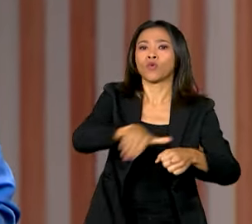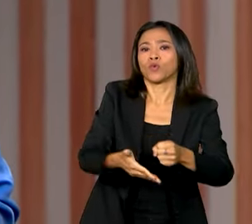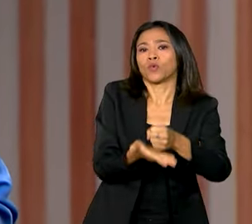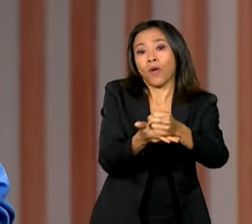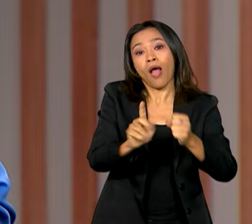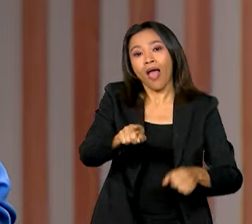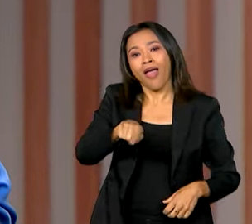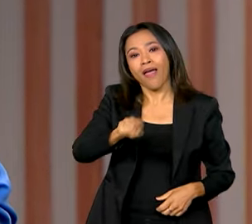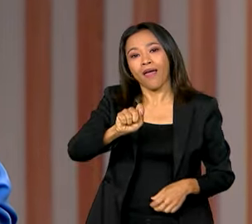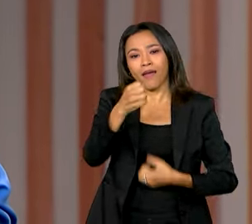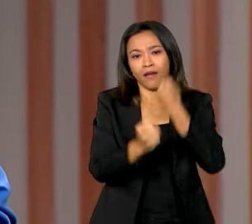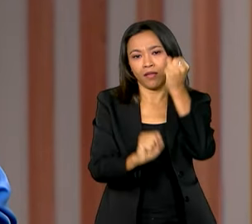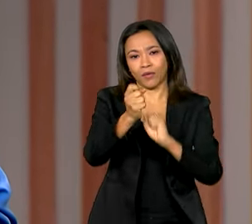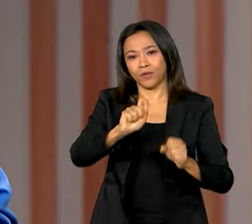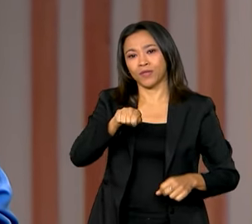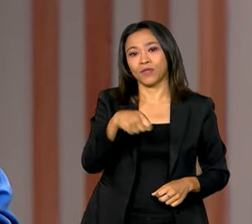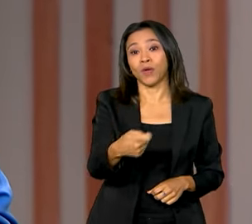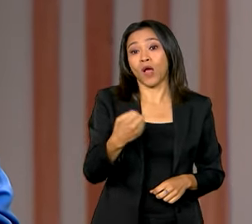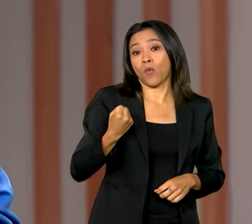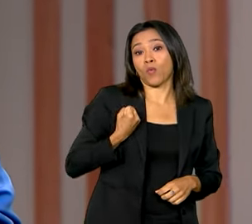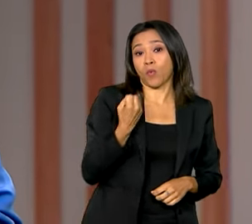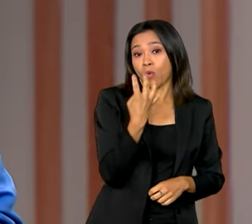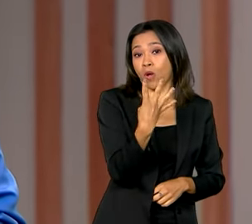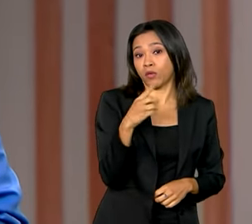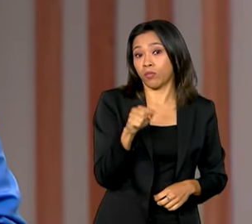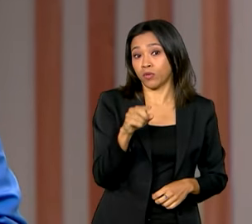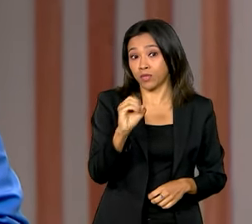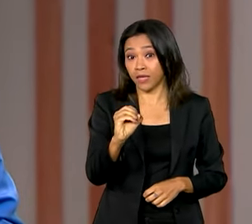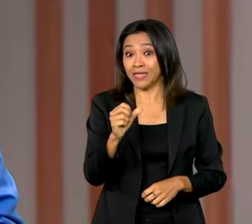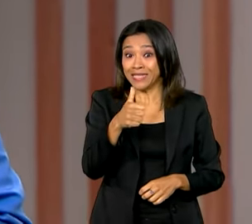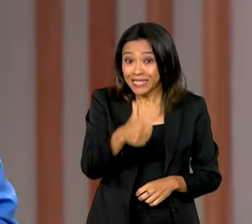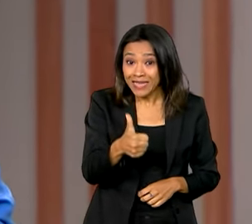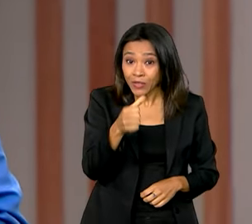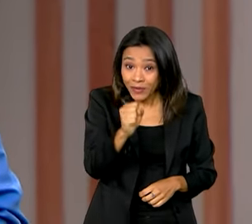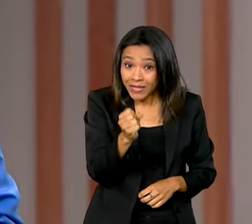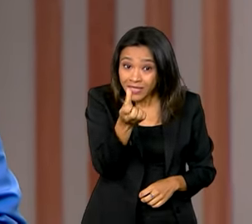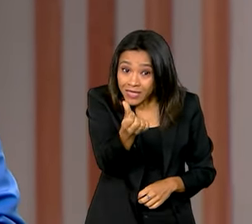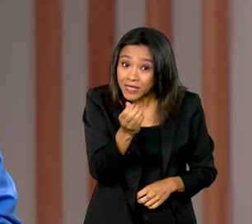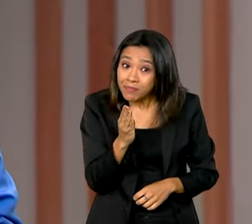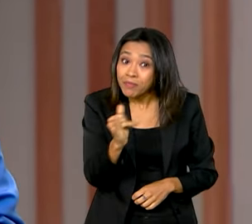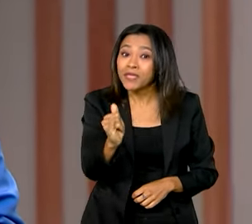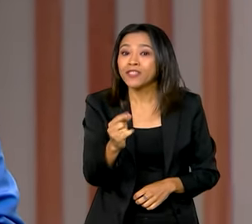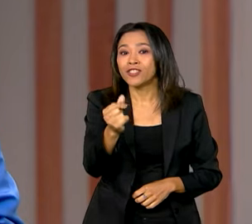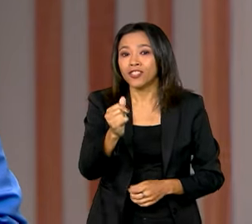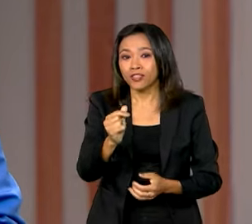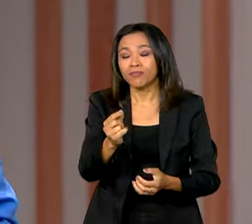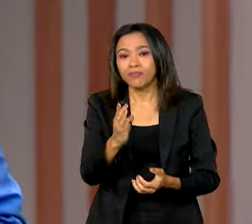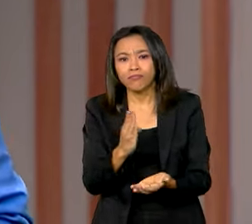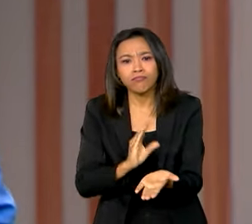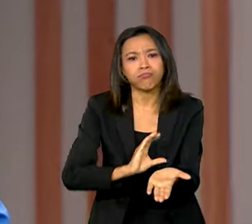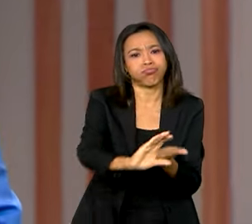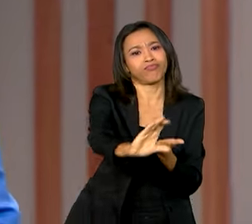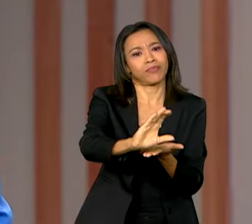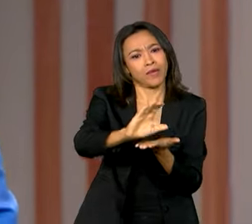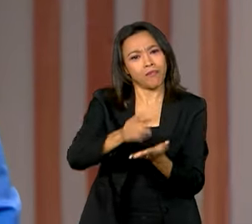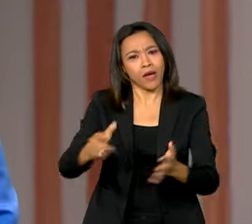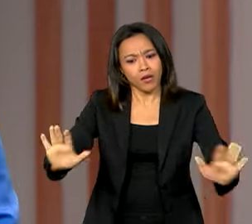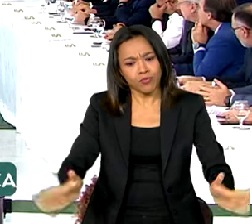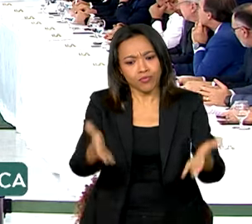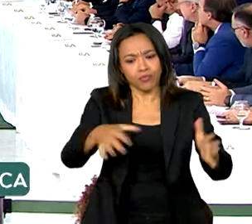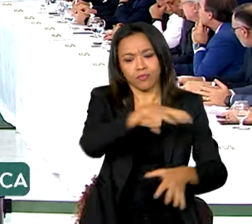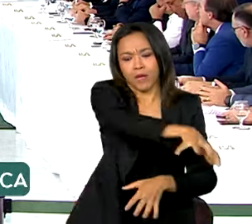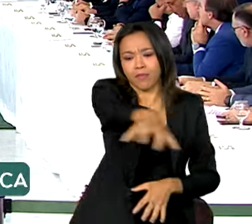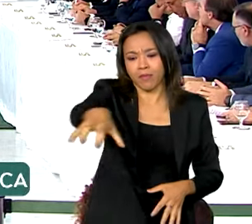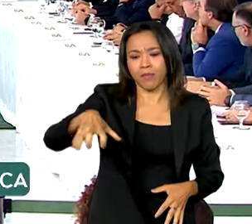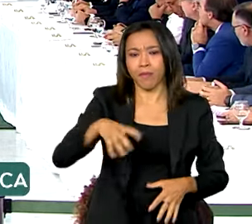4.0 que prevê investimento de R 186 bilhões na modernização de parques tecnológicos.